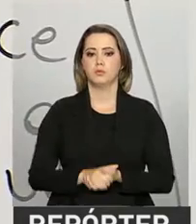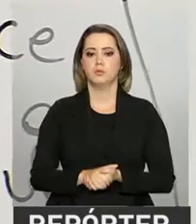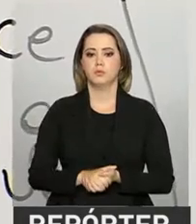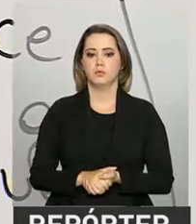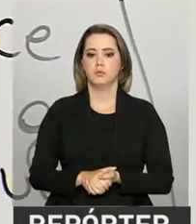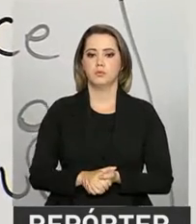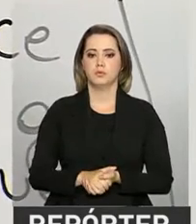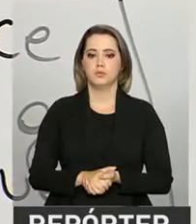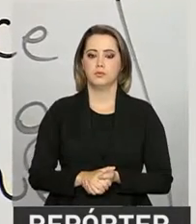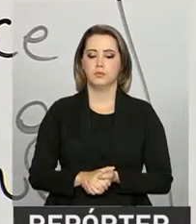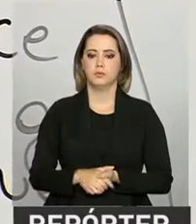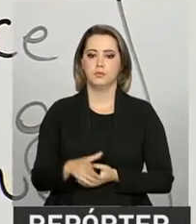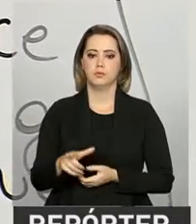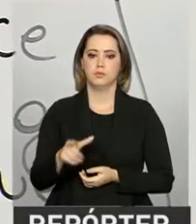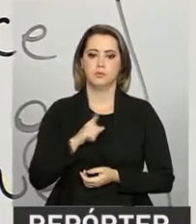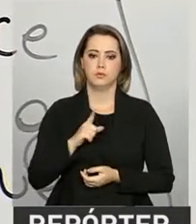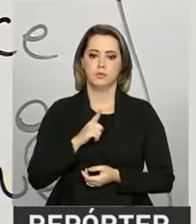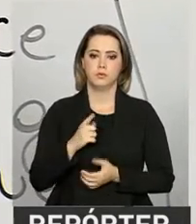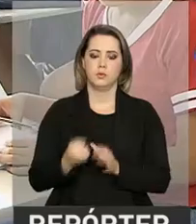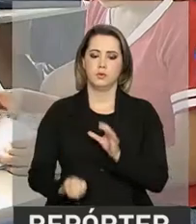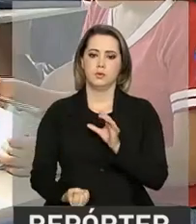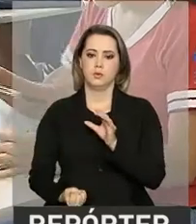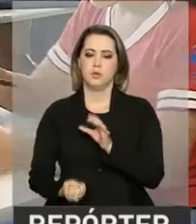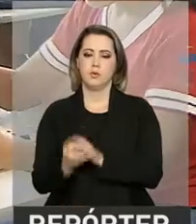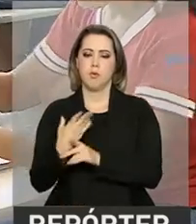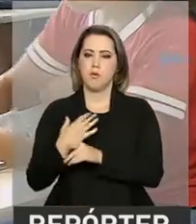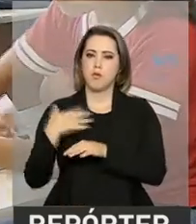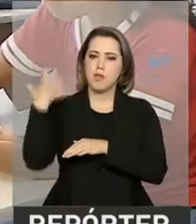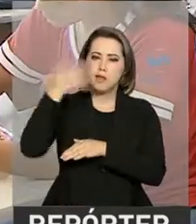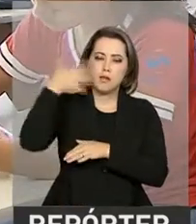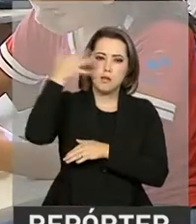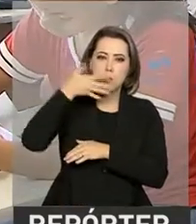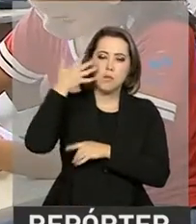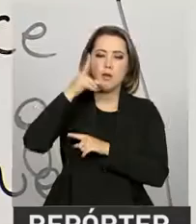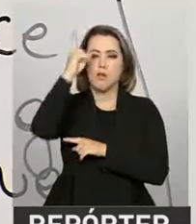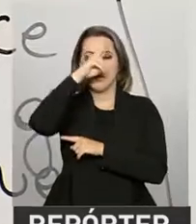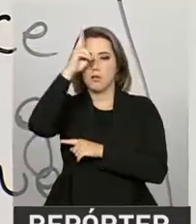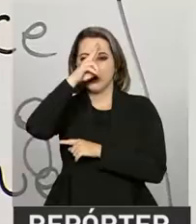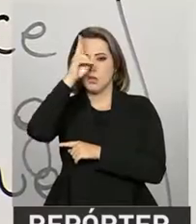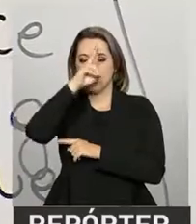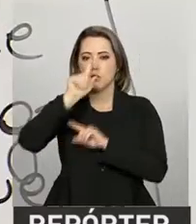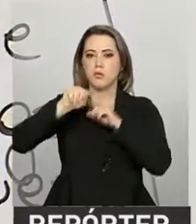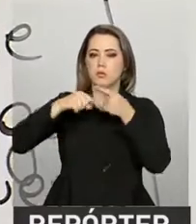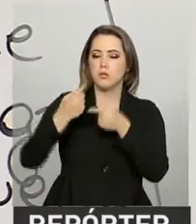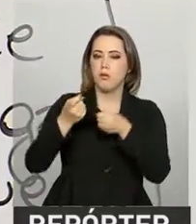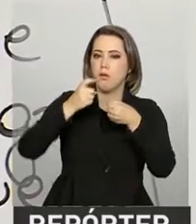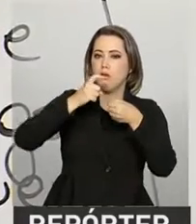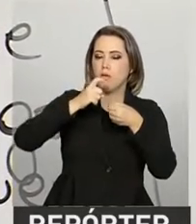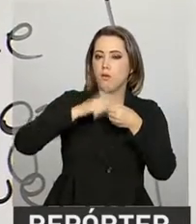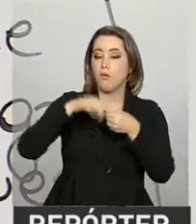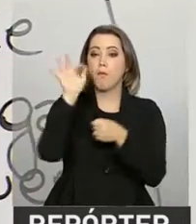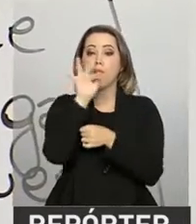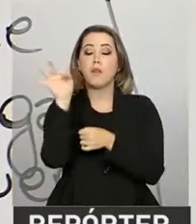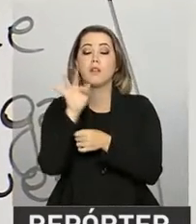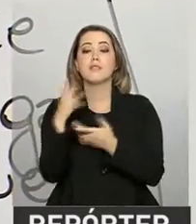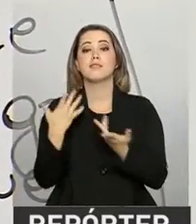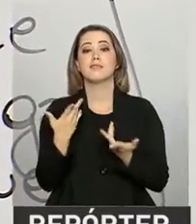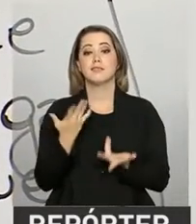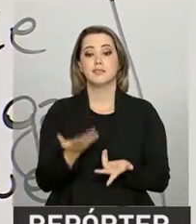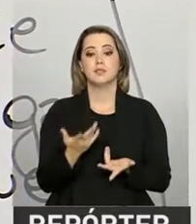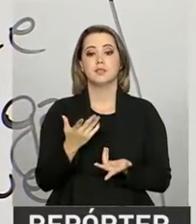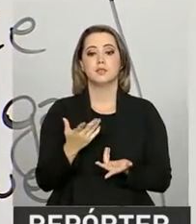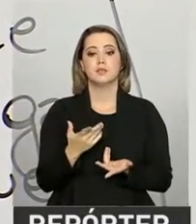Tínhamos um conjunto de territórios que era da França, depois a Guerra Franco-Prussiana foi para a Alemanha e agora volta para a França. Que territórios são esses?